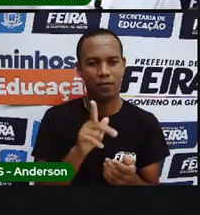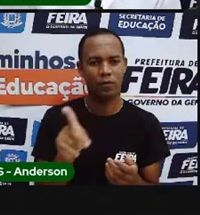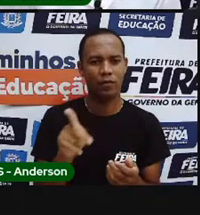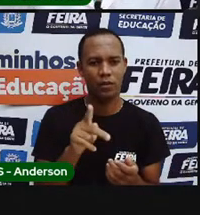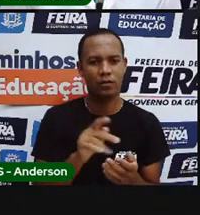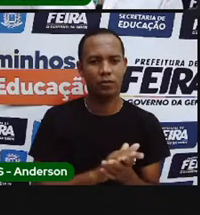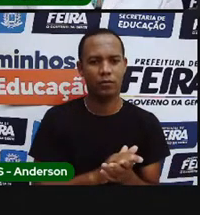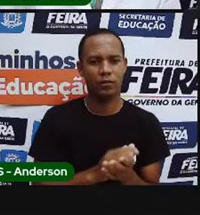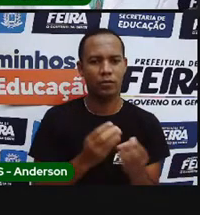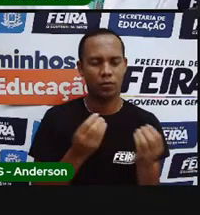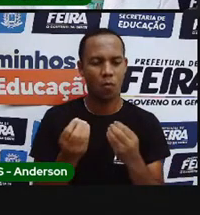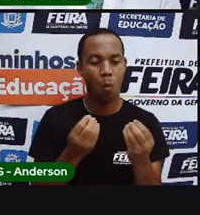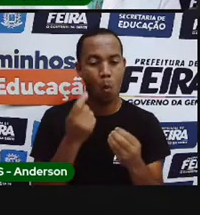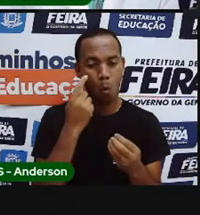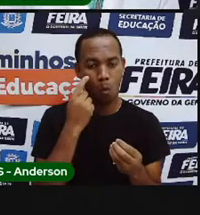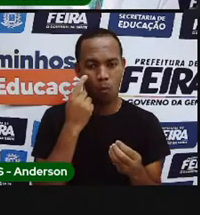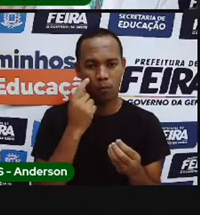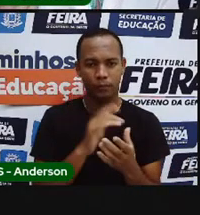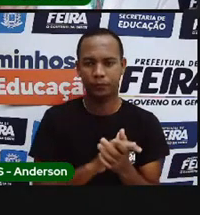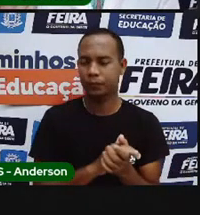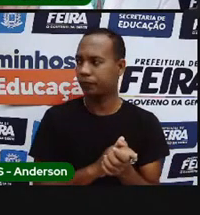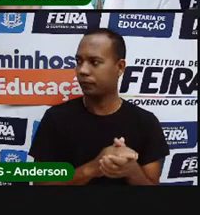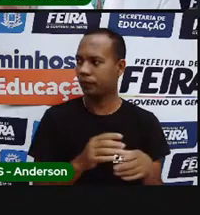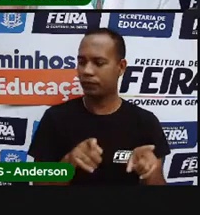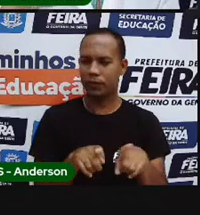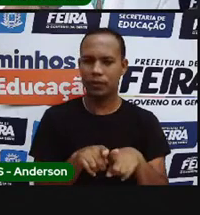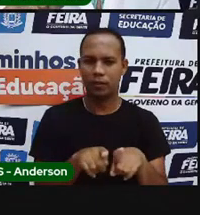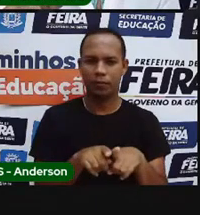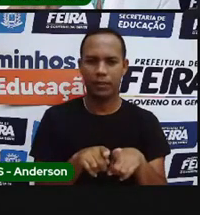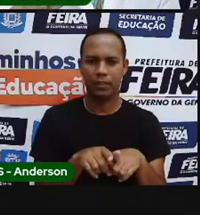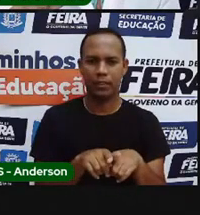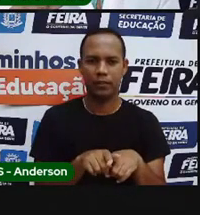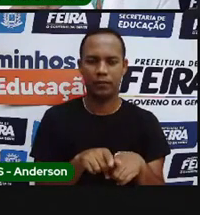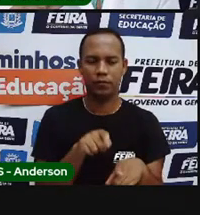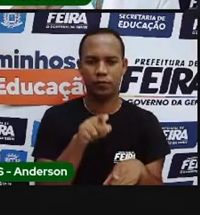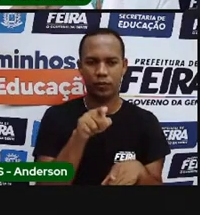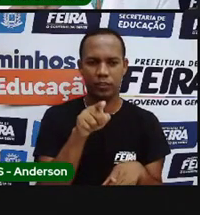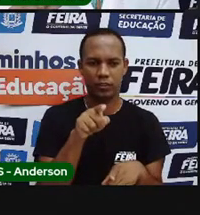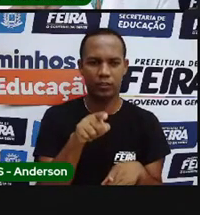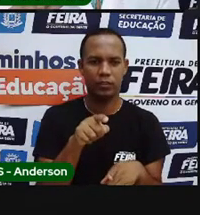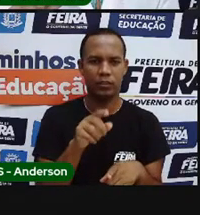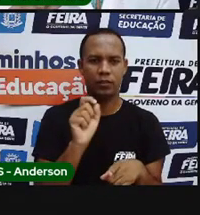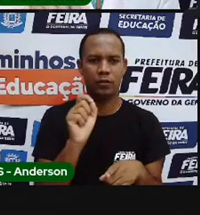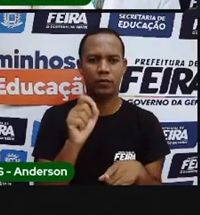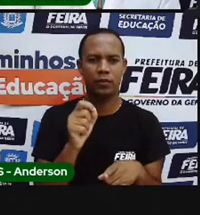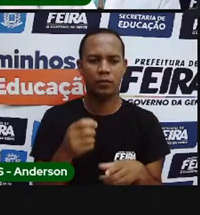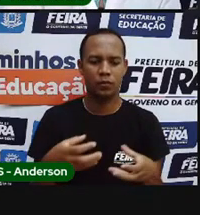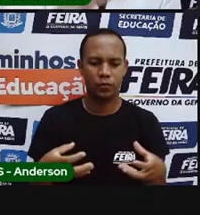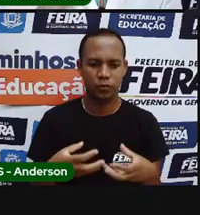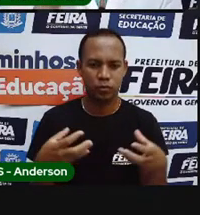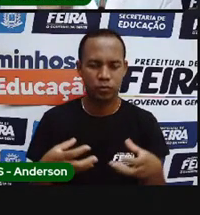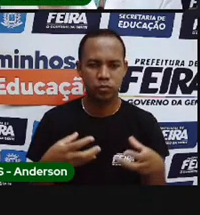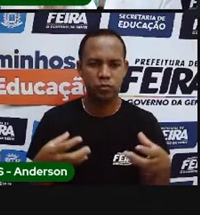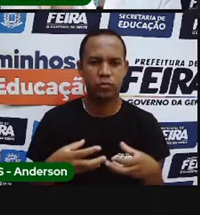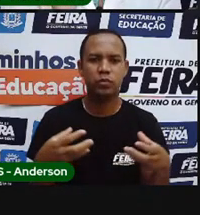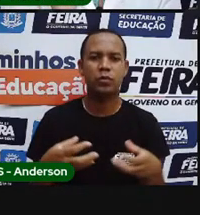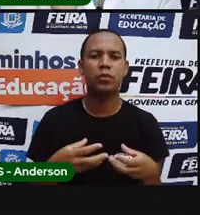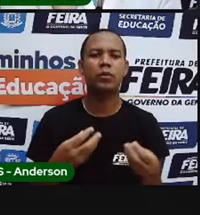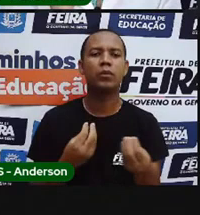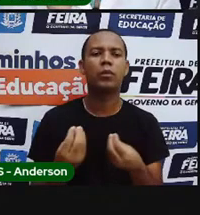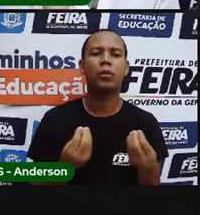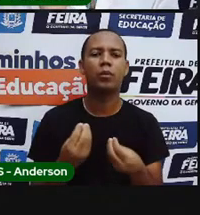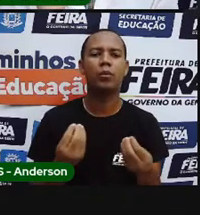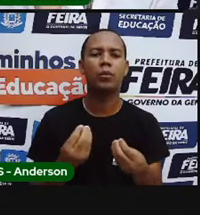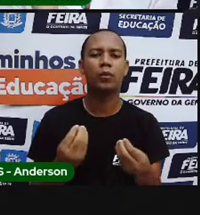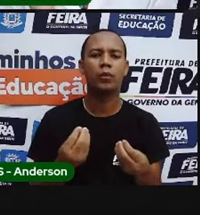Essas experiências de vocês. Sem contar aqui, quando você enriquecer o solo, o que vai acontecer? Você vai poder utilizar para fazer o quê?